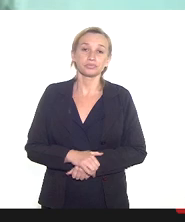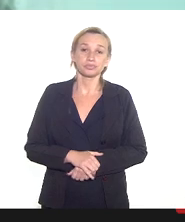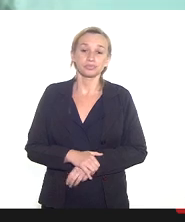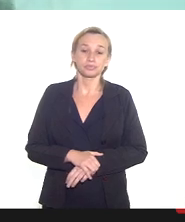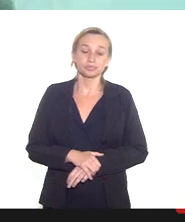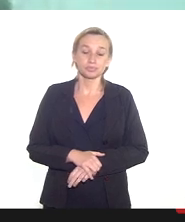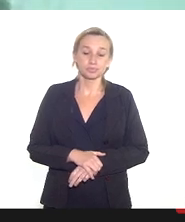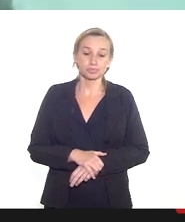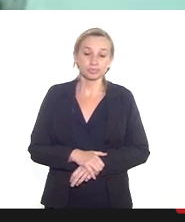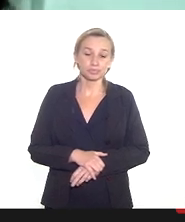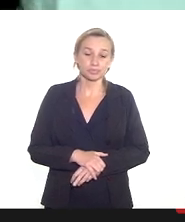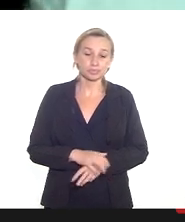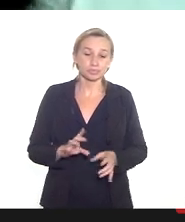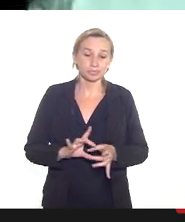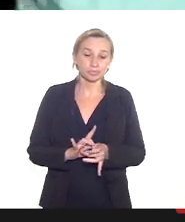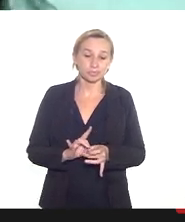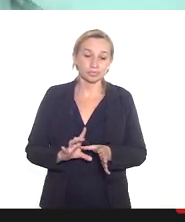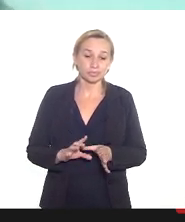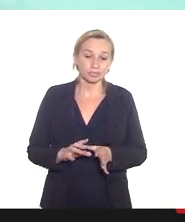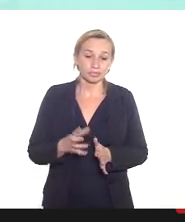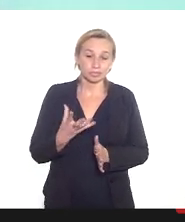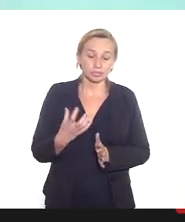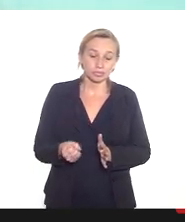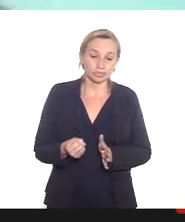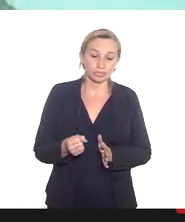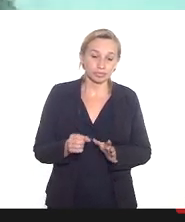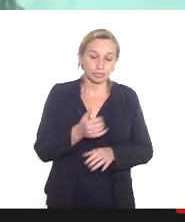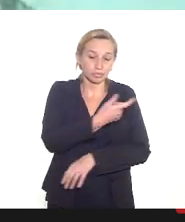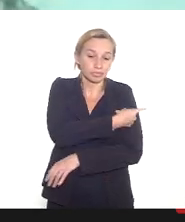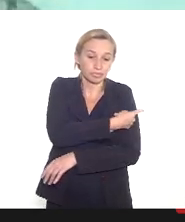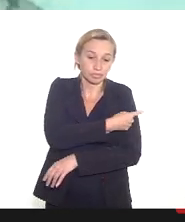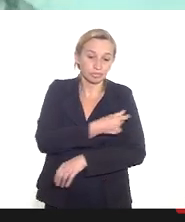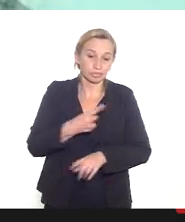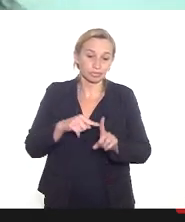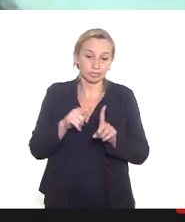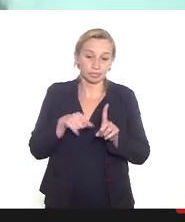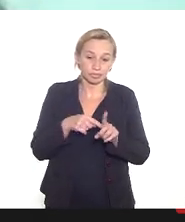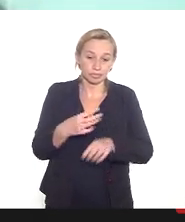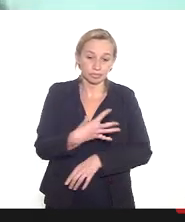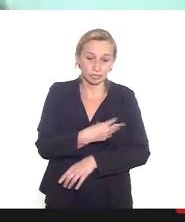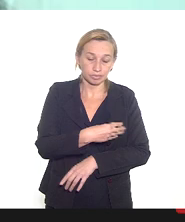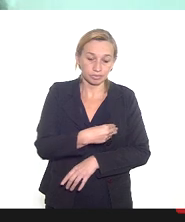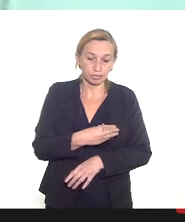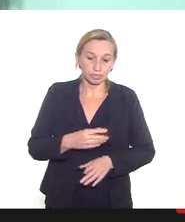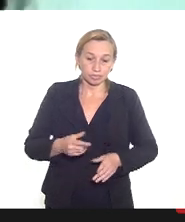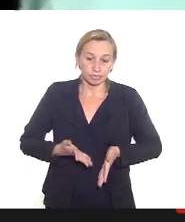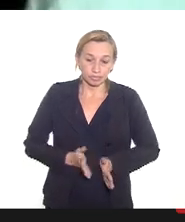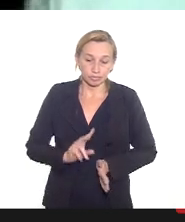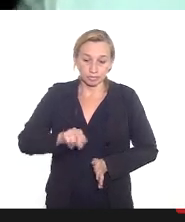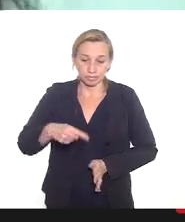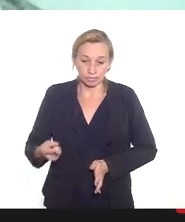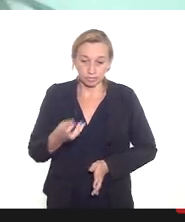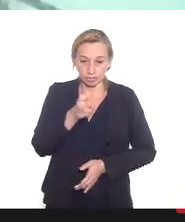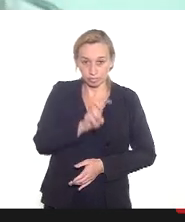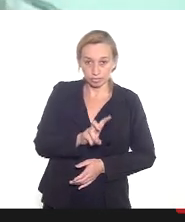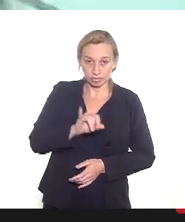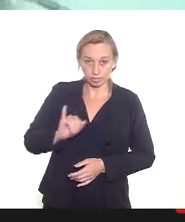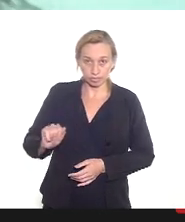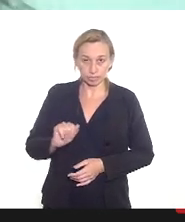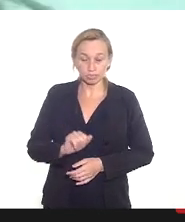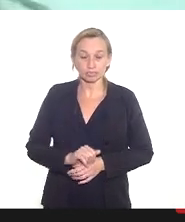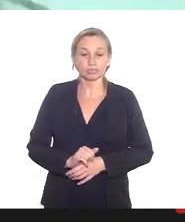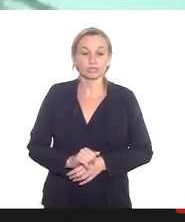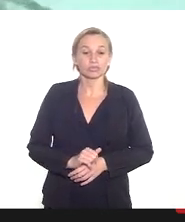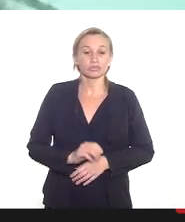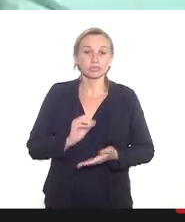com emissão de parecer favorável para vacinação de gestantes e puérperas atentando-se logicamente para